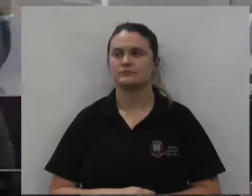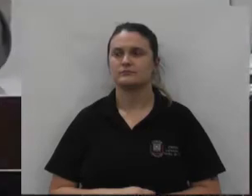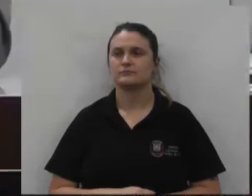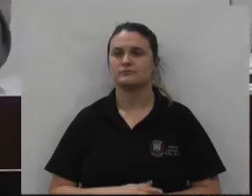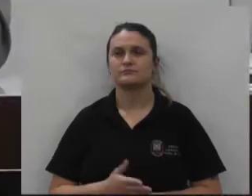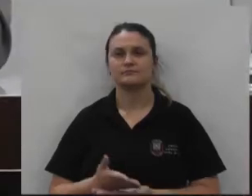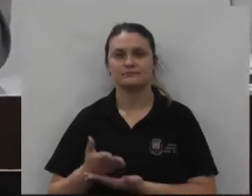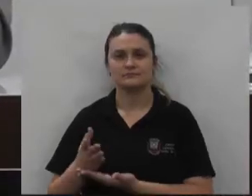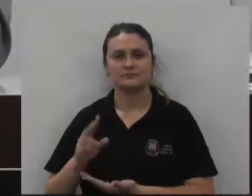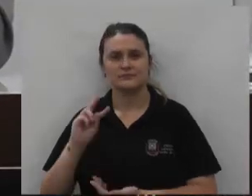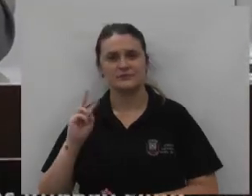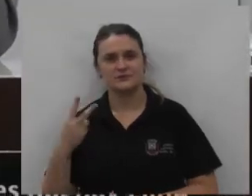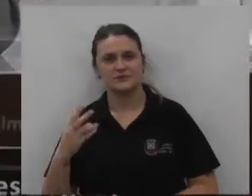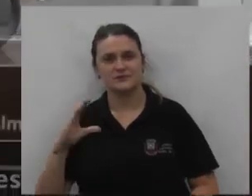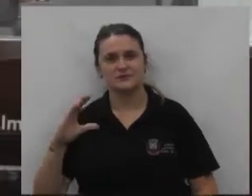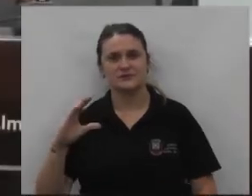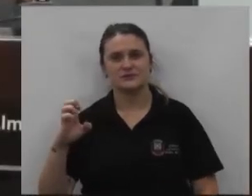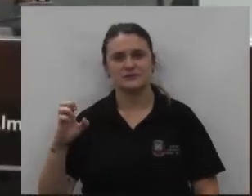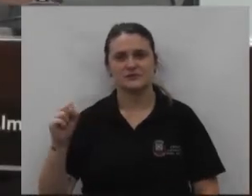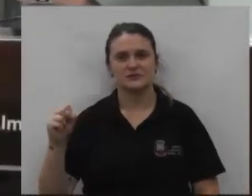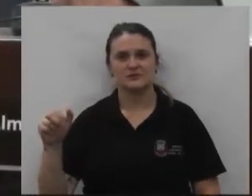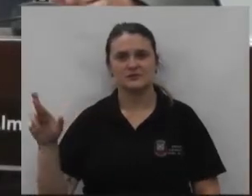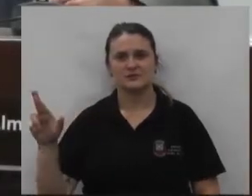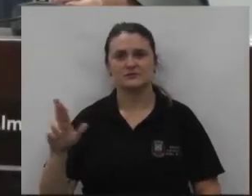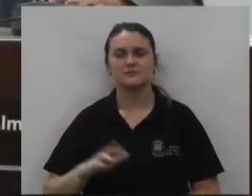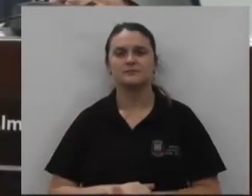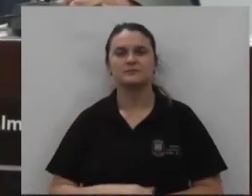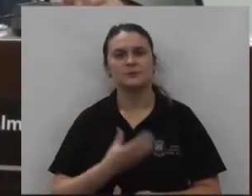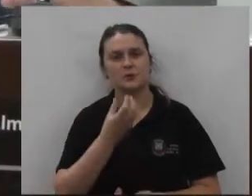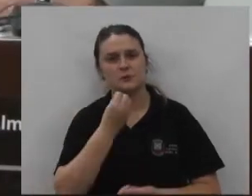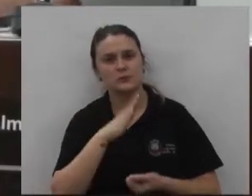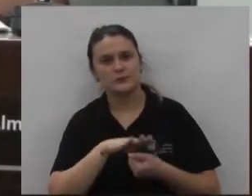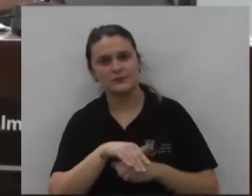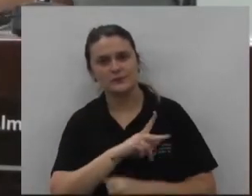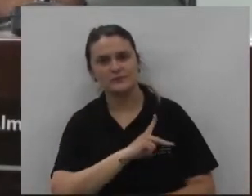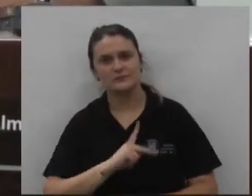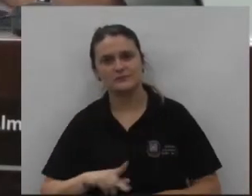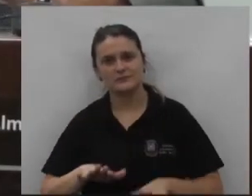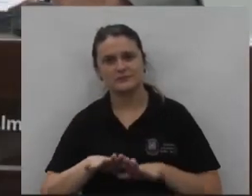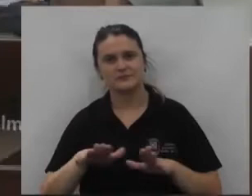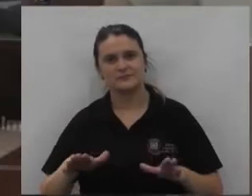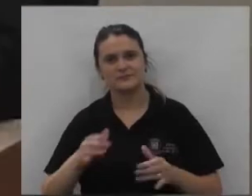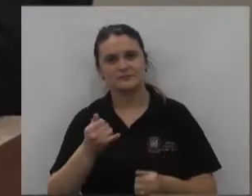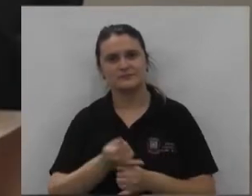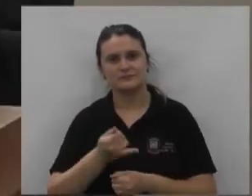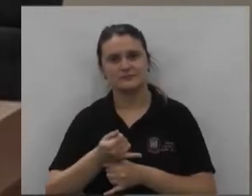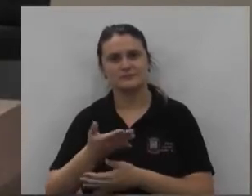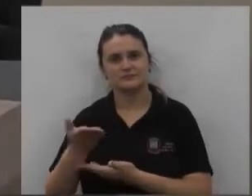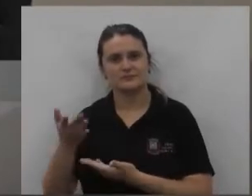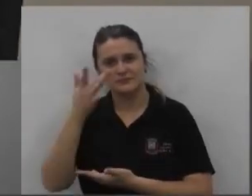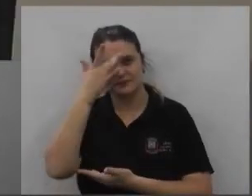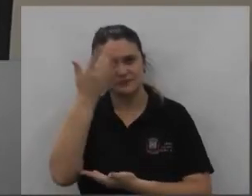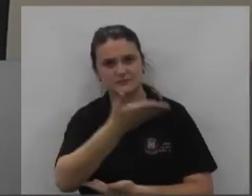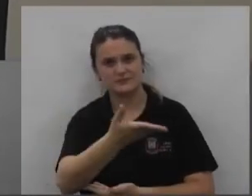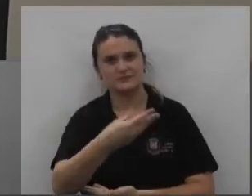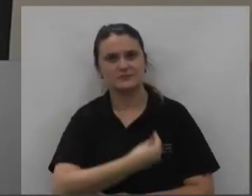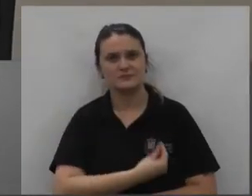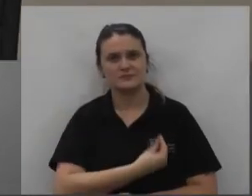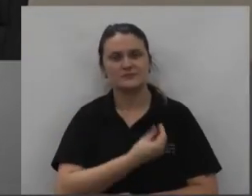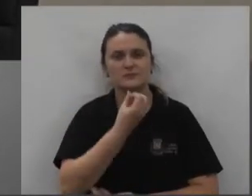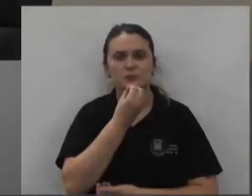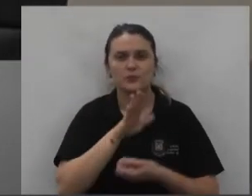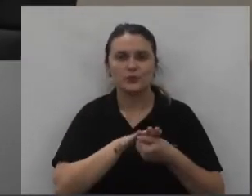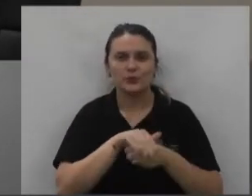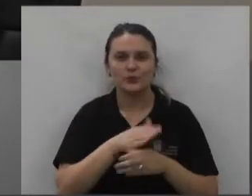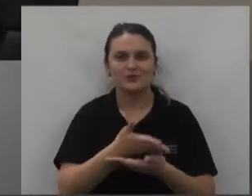com a palavra o vereador César Limpinotti boa noite senhor presidente mesmo diretor vereadores vereadora pública que presente boa noite